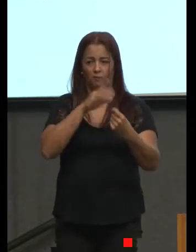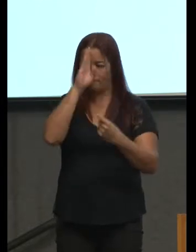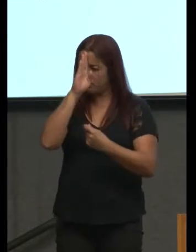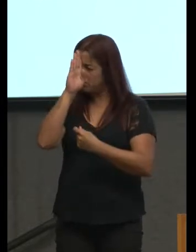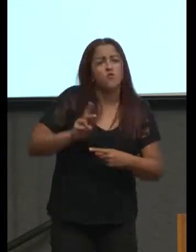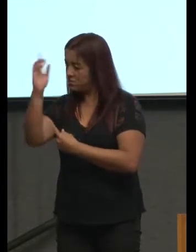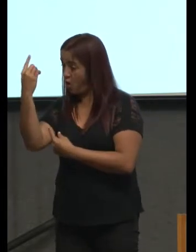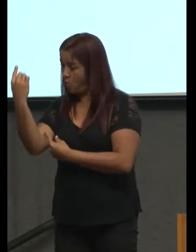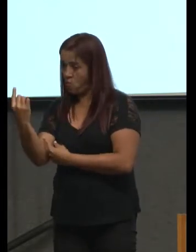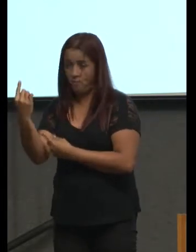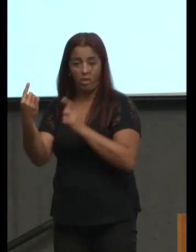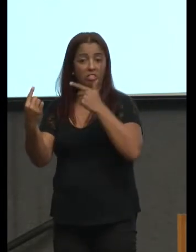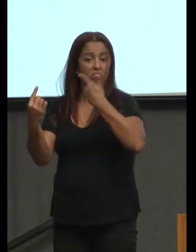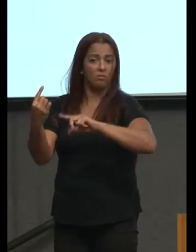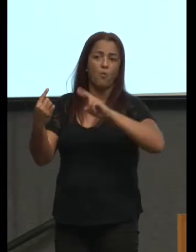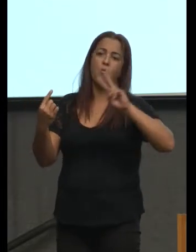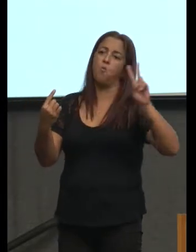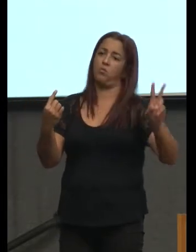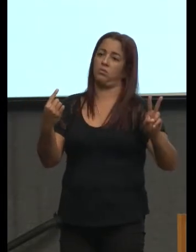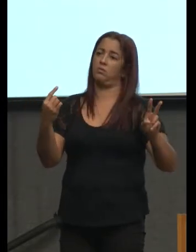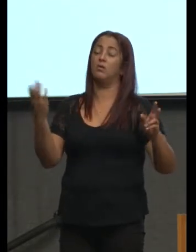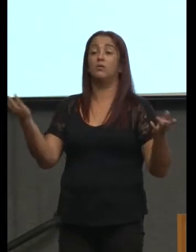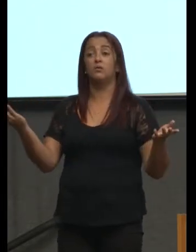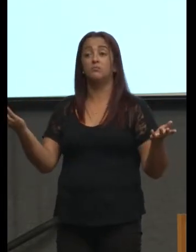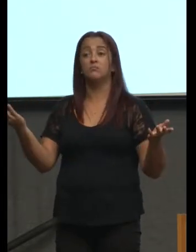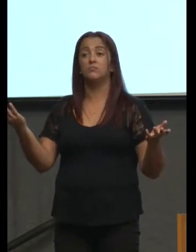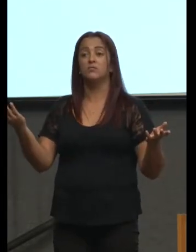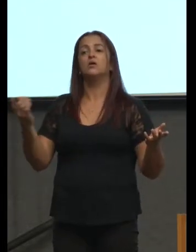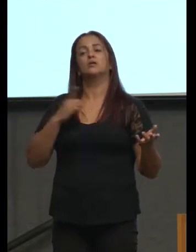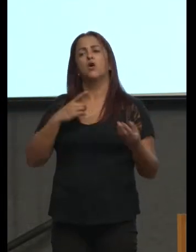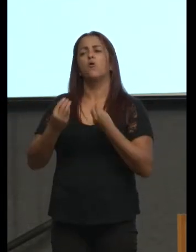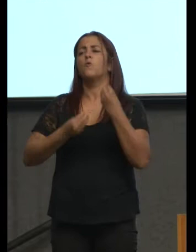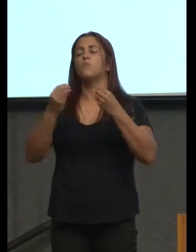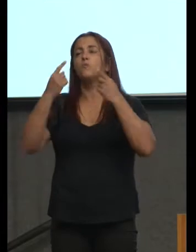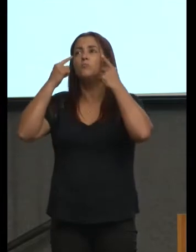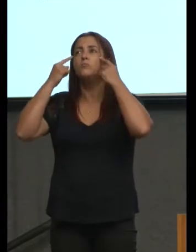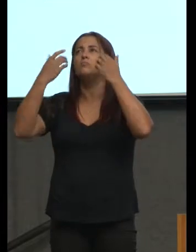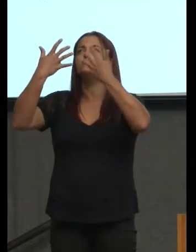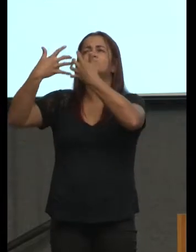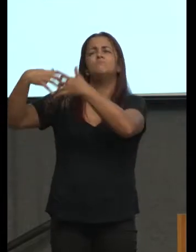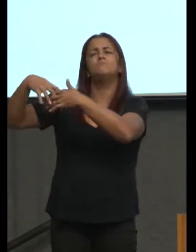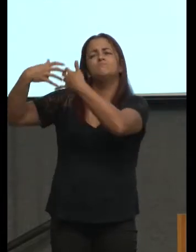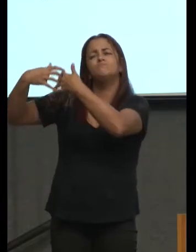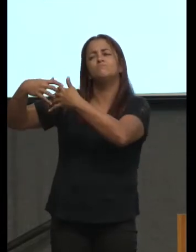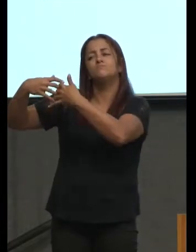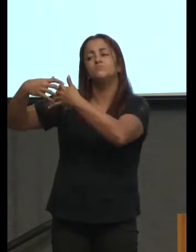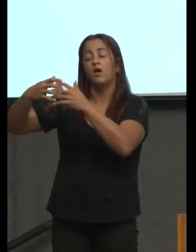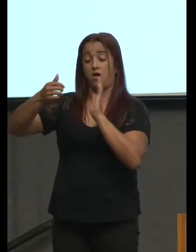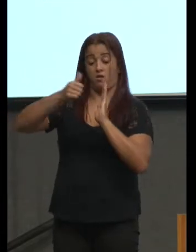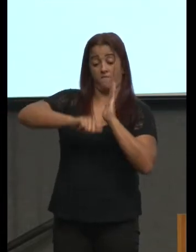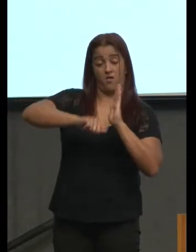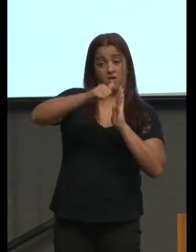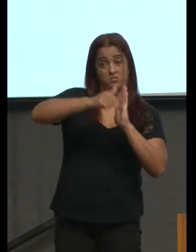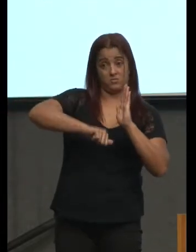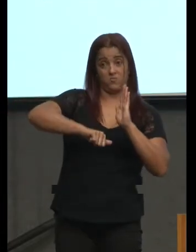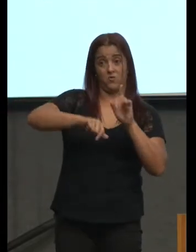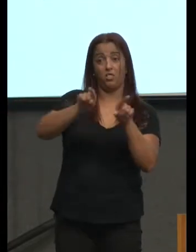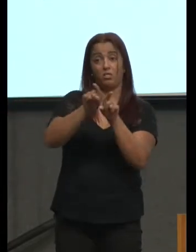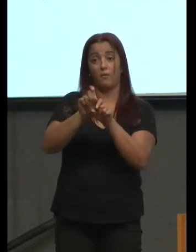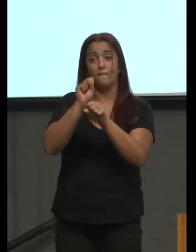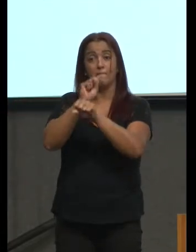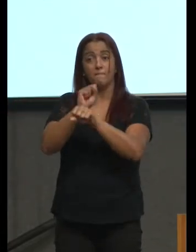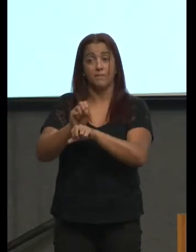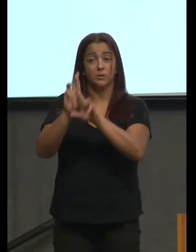a outra mas como pensar a avaliação e o planejamento numa perspectiva sincrônica entendendo por sincrônico